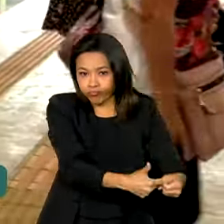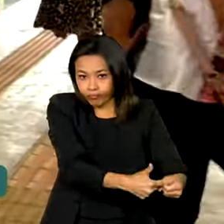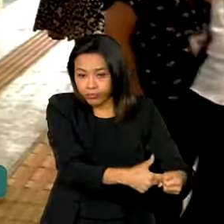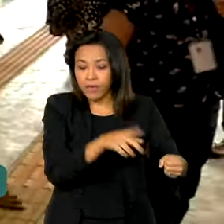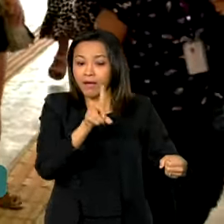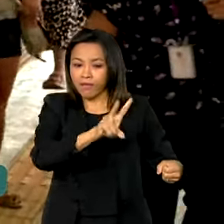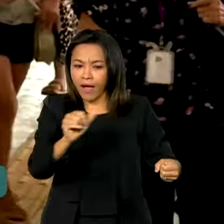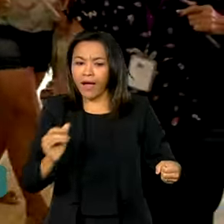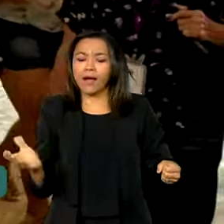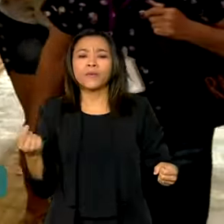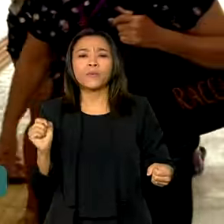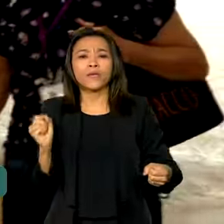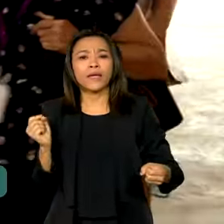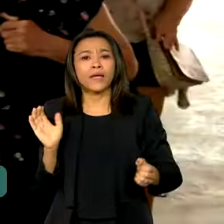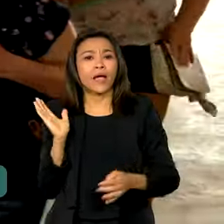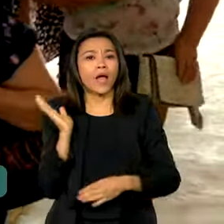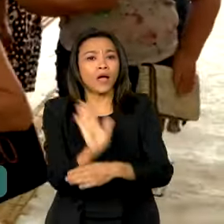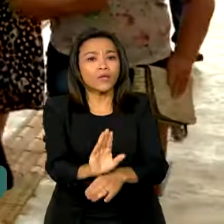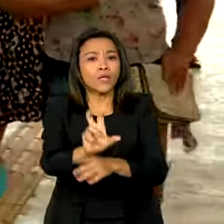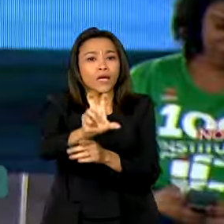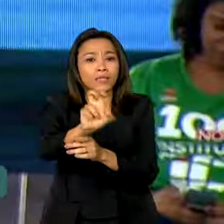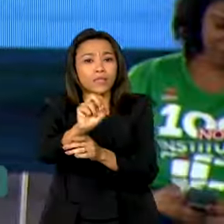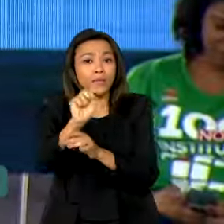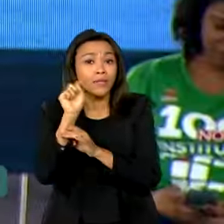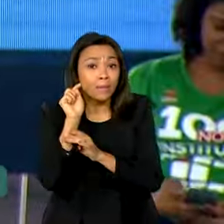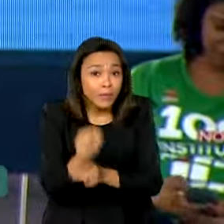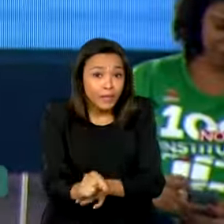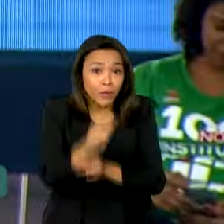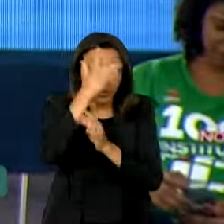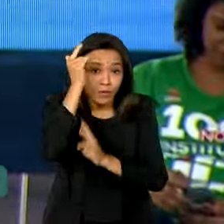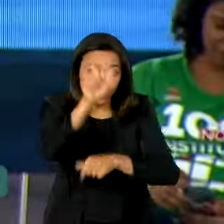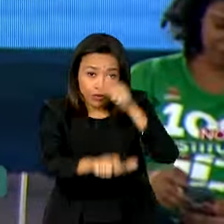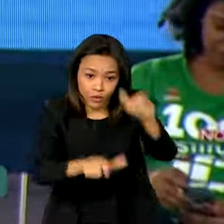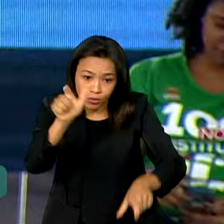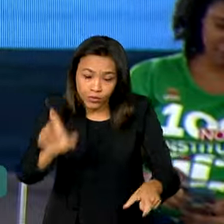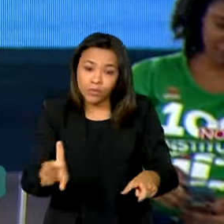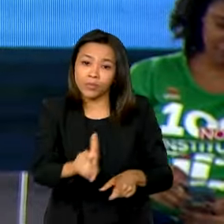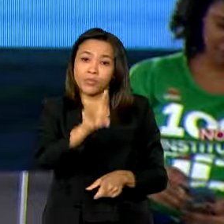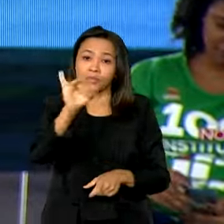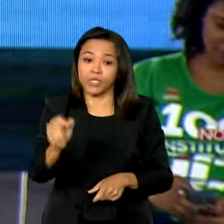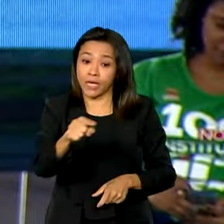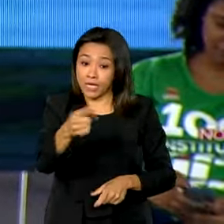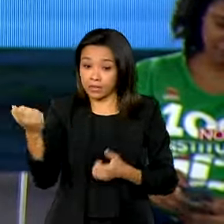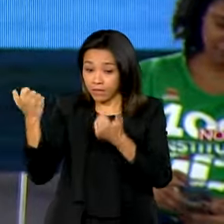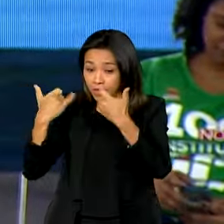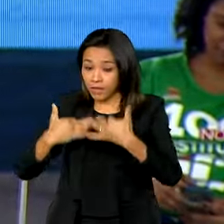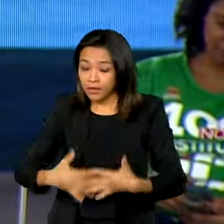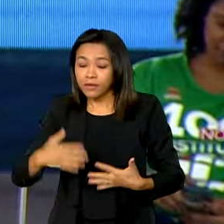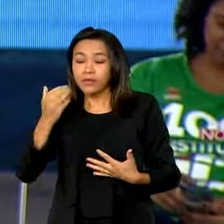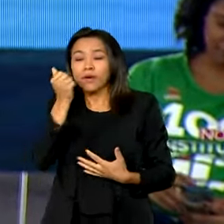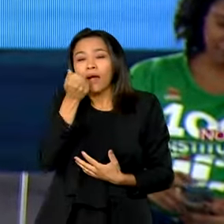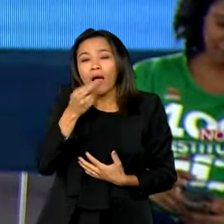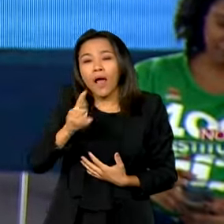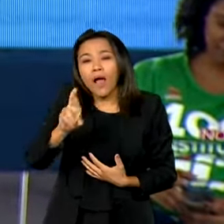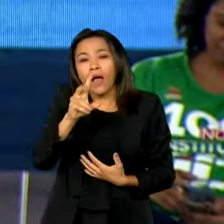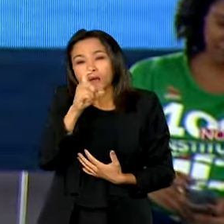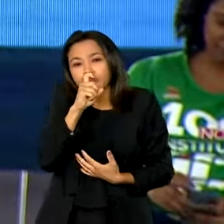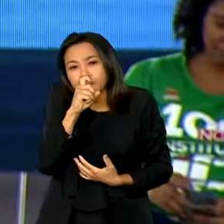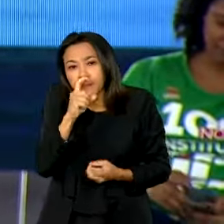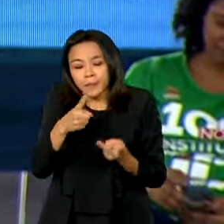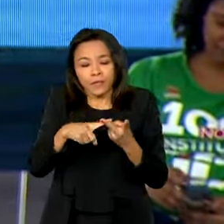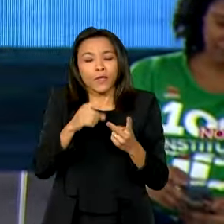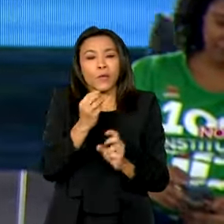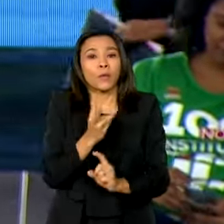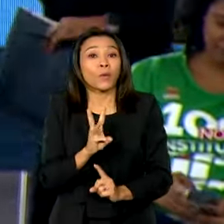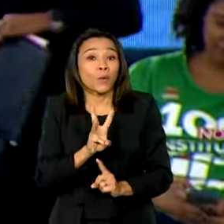atender cerca de 50 mil passageiros por dia. Com ar-condicionado no ônibus, com Wi-Fi, para que a gente possa,